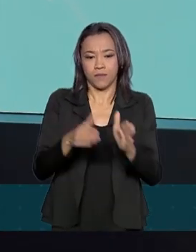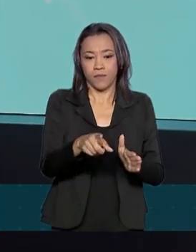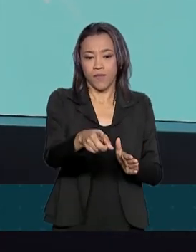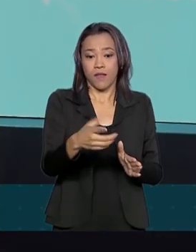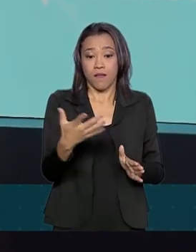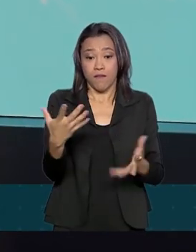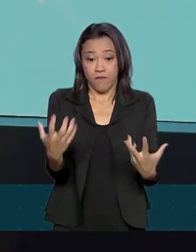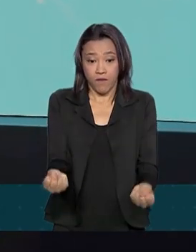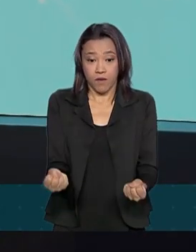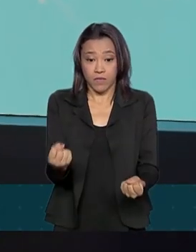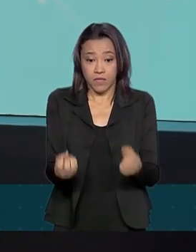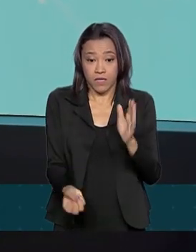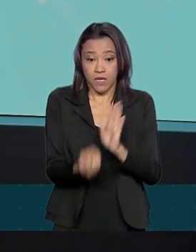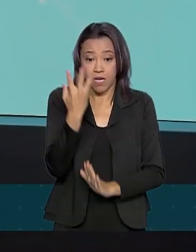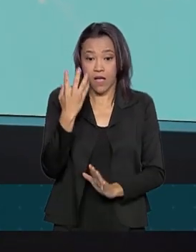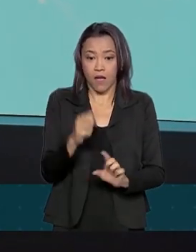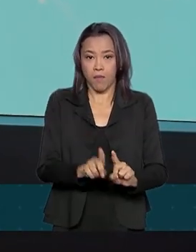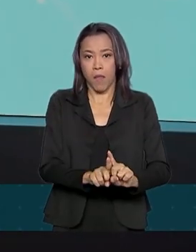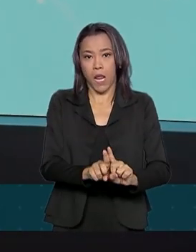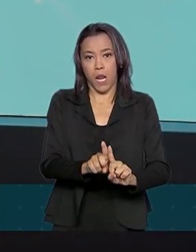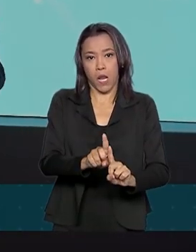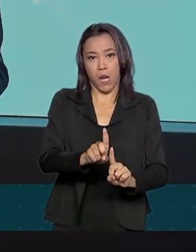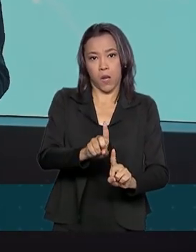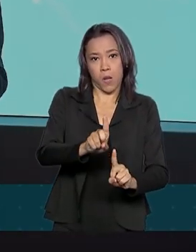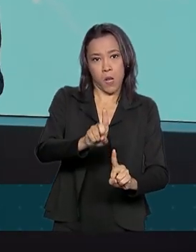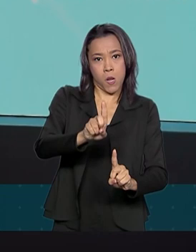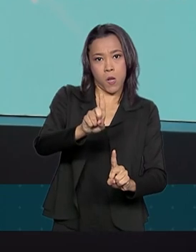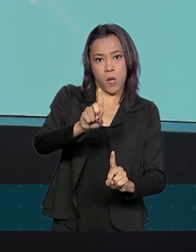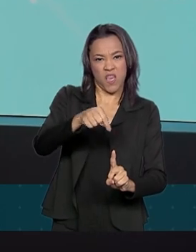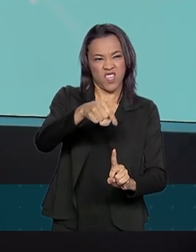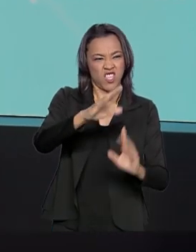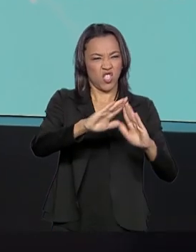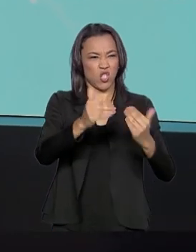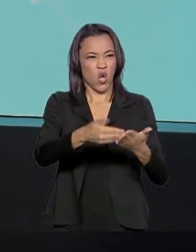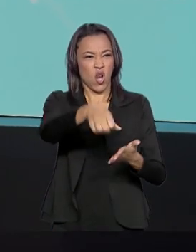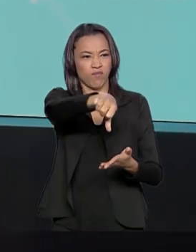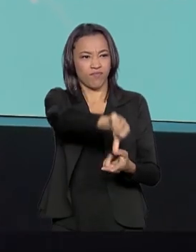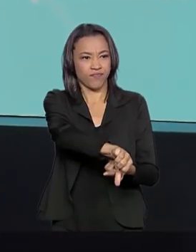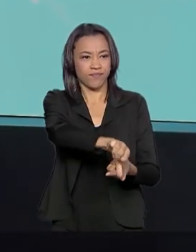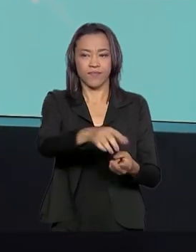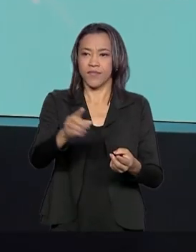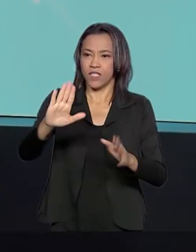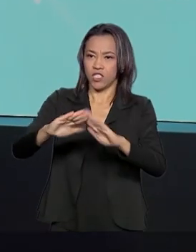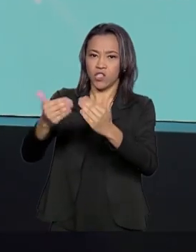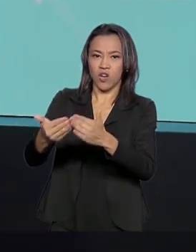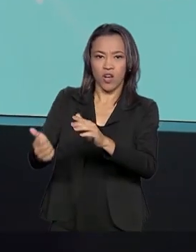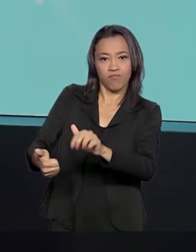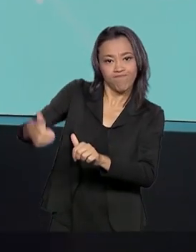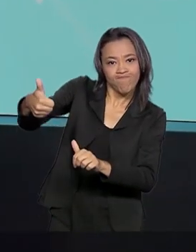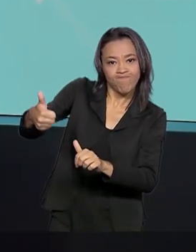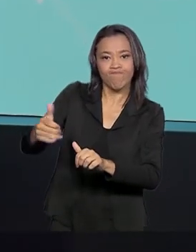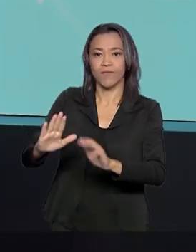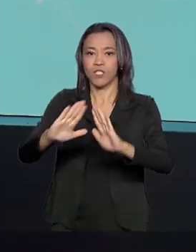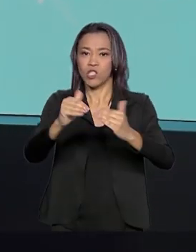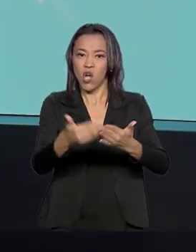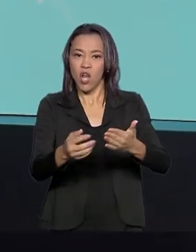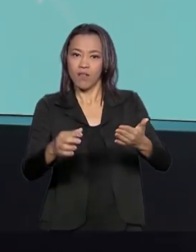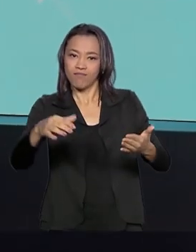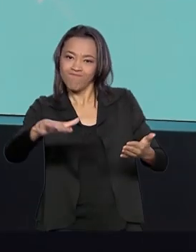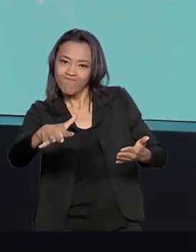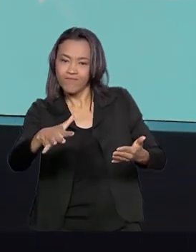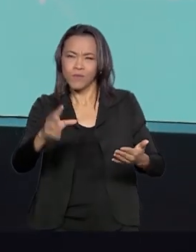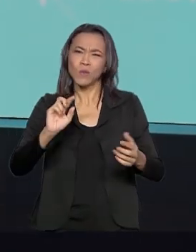para dizer que tais escolas foram classificadas dessa ou daquela maneira. Não é esse o nosso